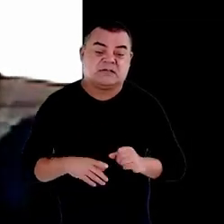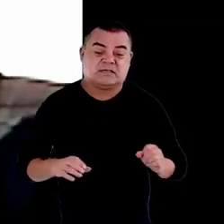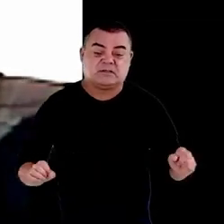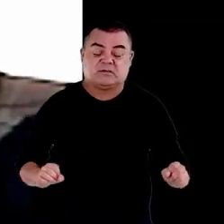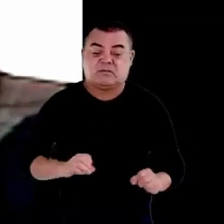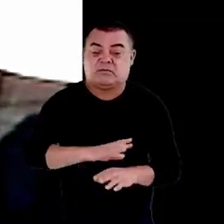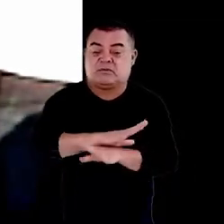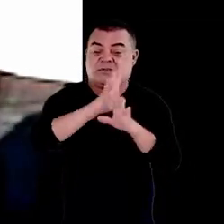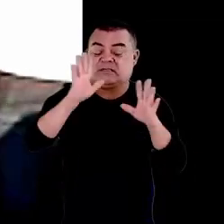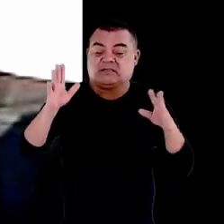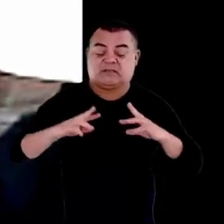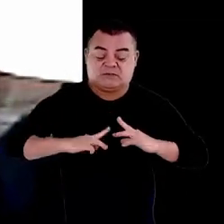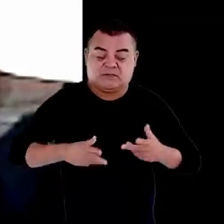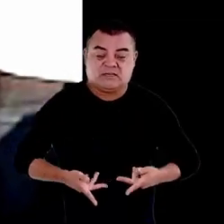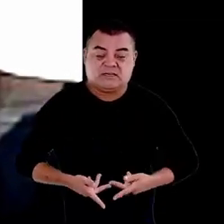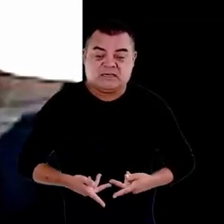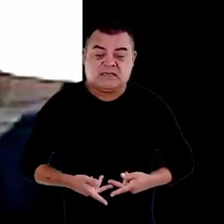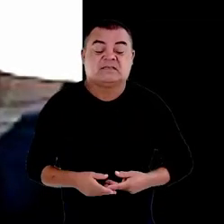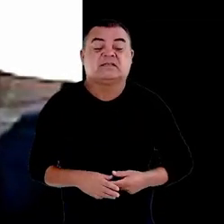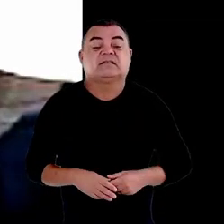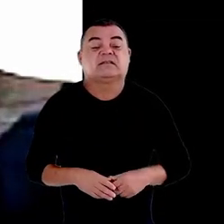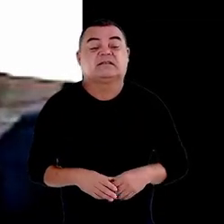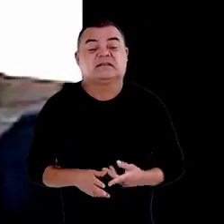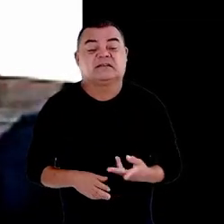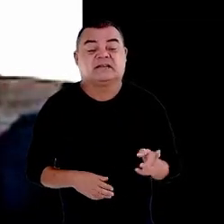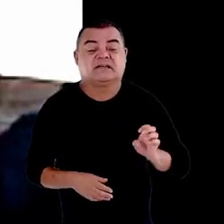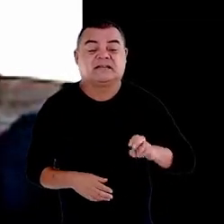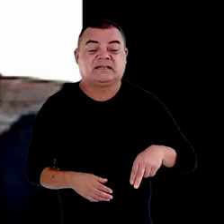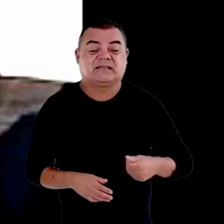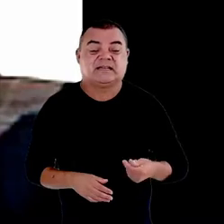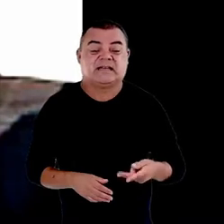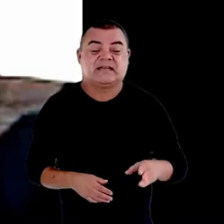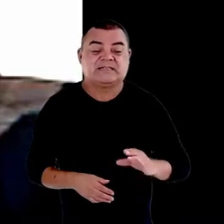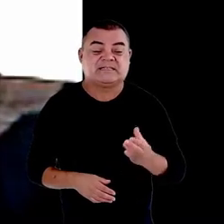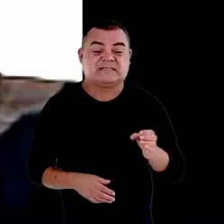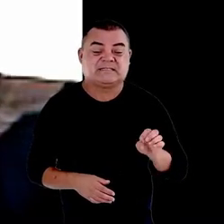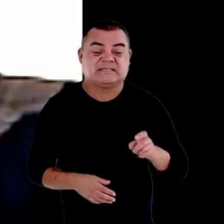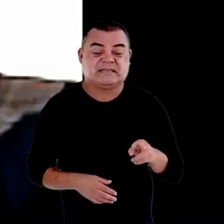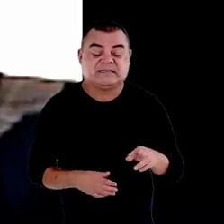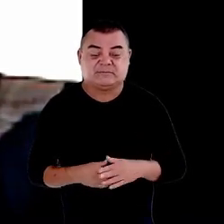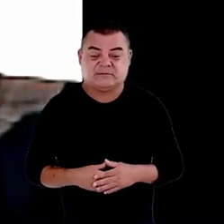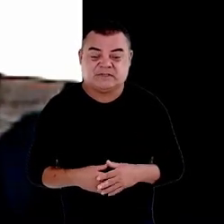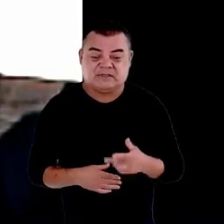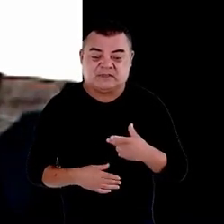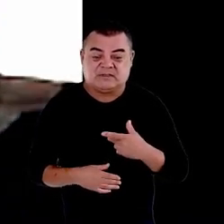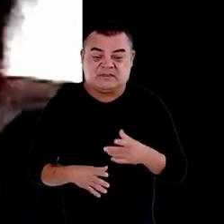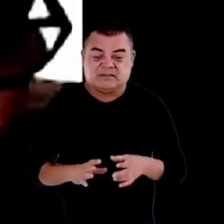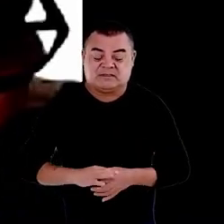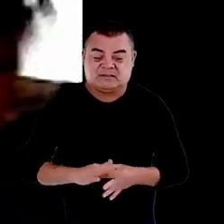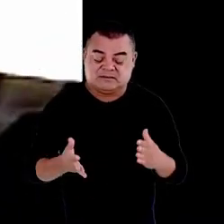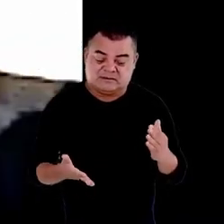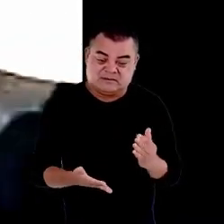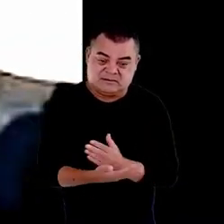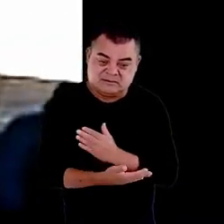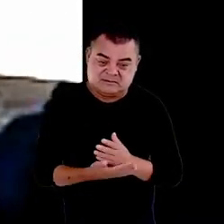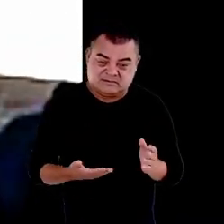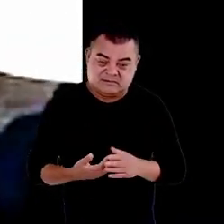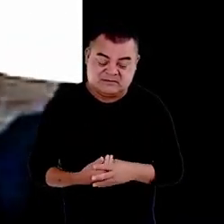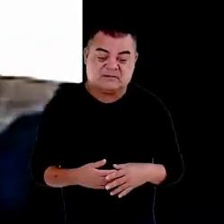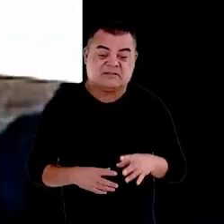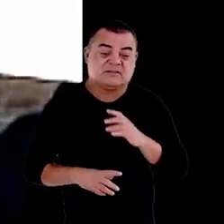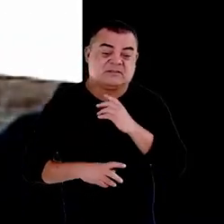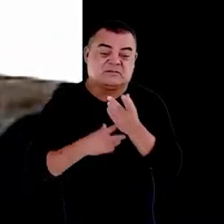cintas queria parabenizar todos e também nos colocar à disposição dentro de qualquer eventual